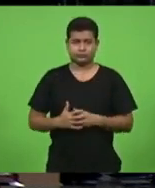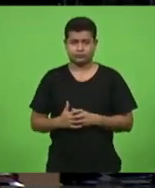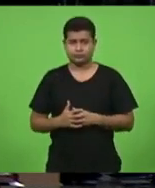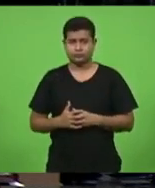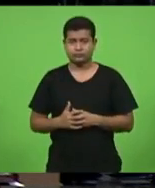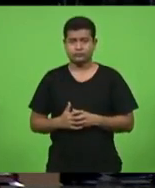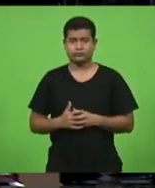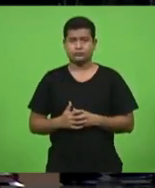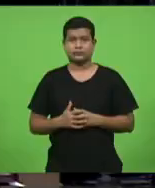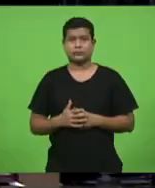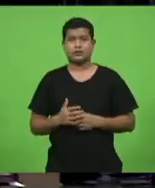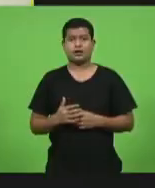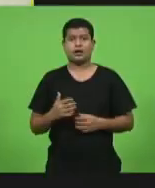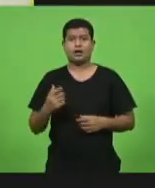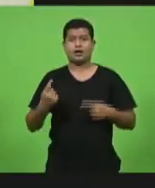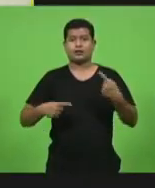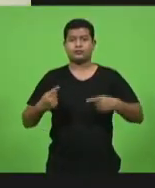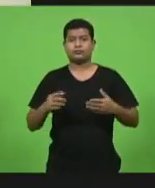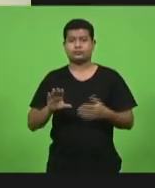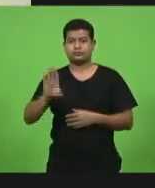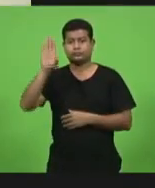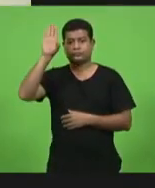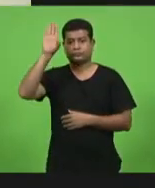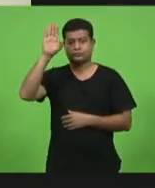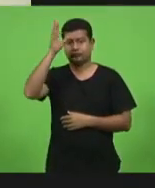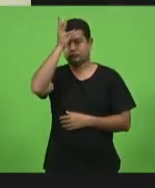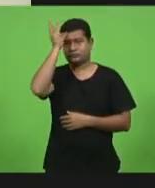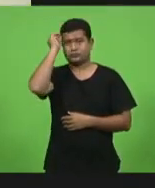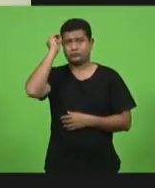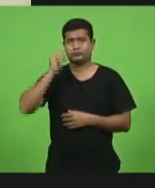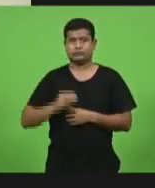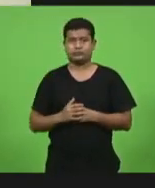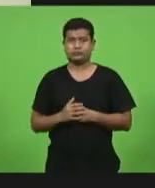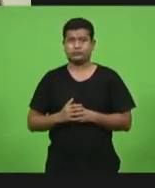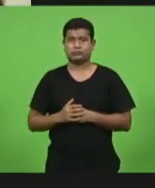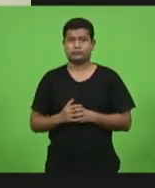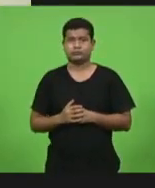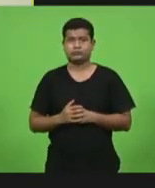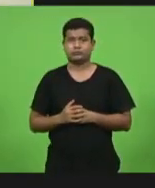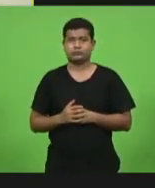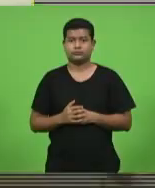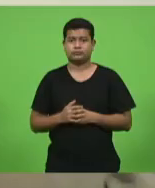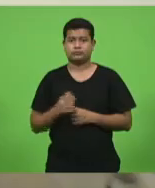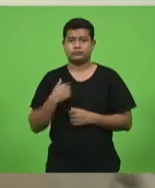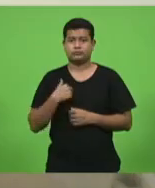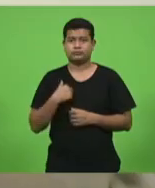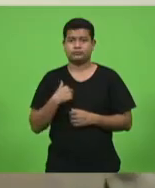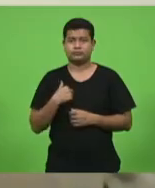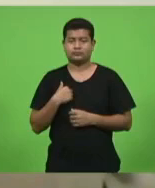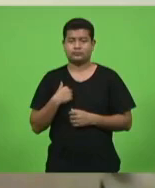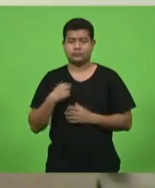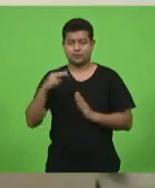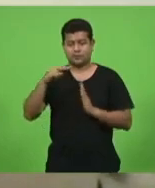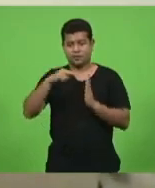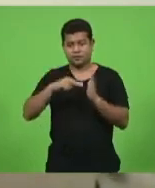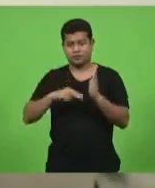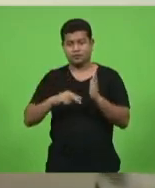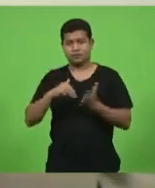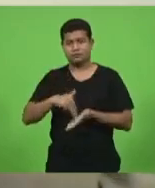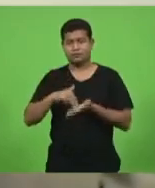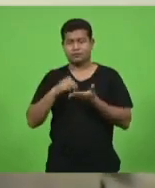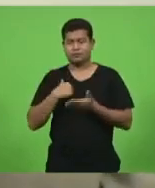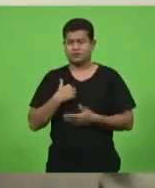deputado da Luciana Carminati do Partido dos Trabalhadores eu confesso eu quando eu li essa moção eu fiquei